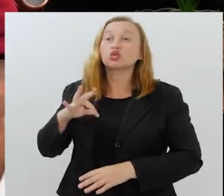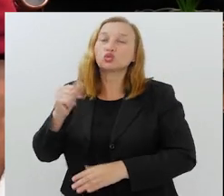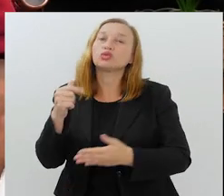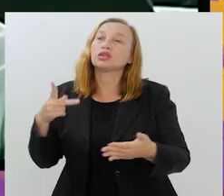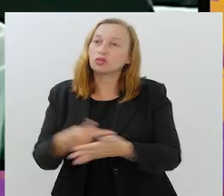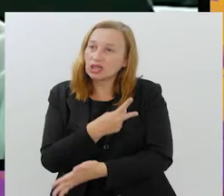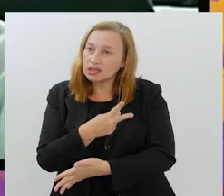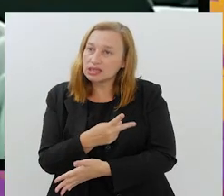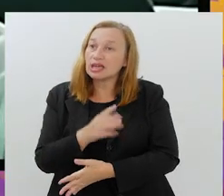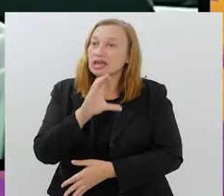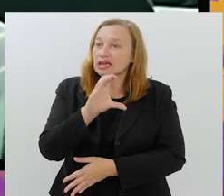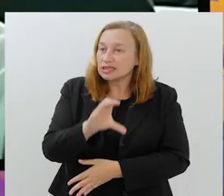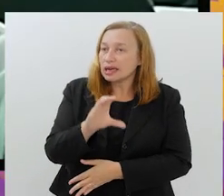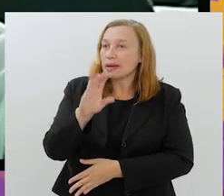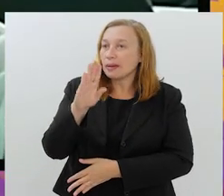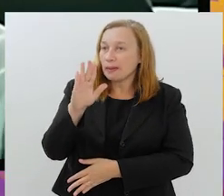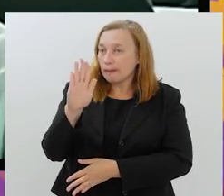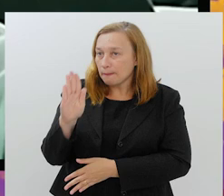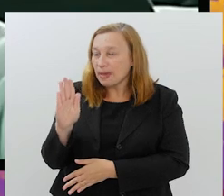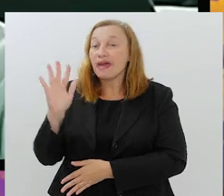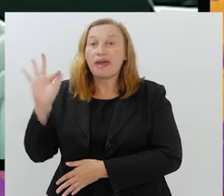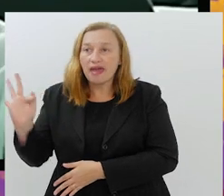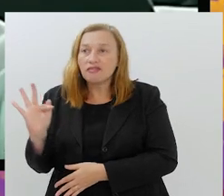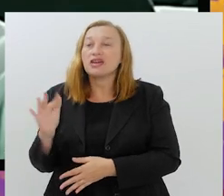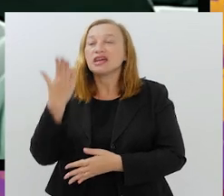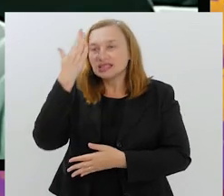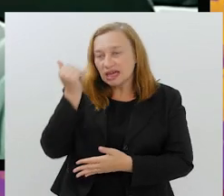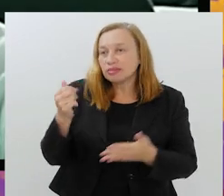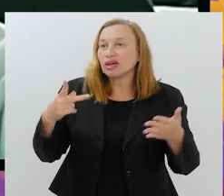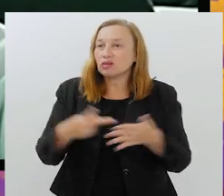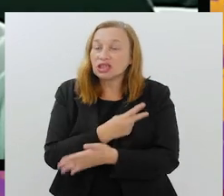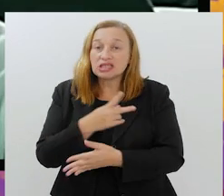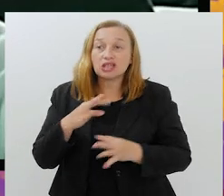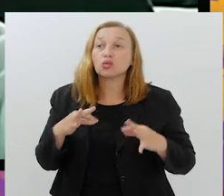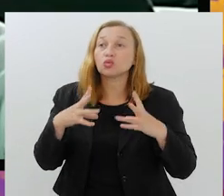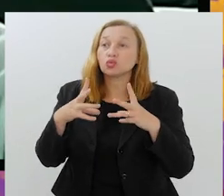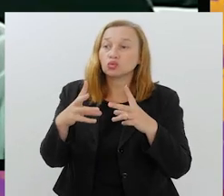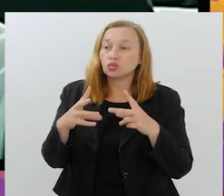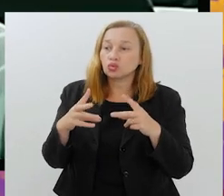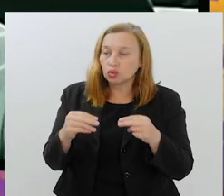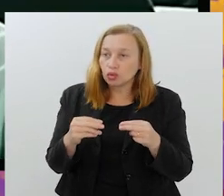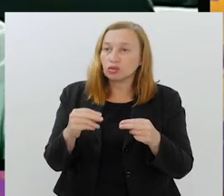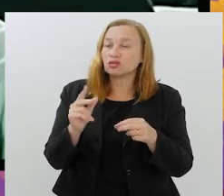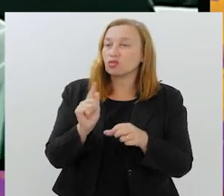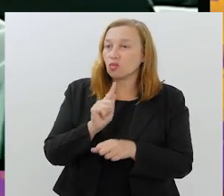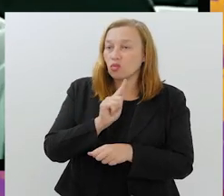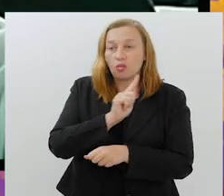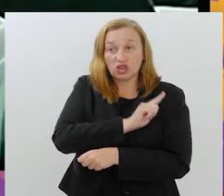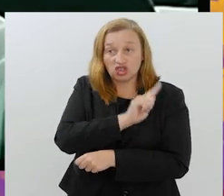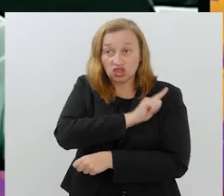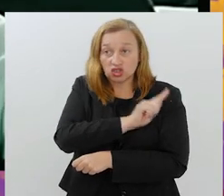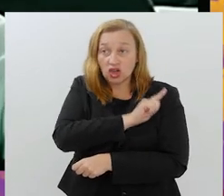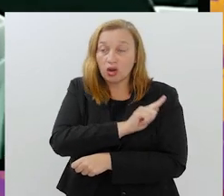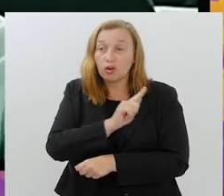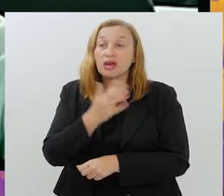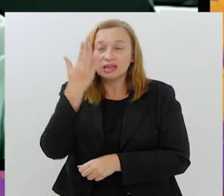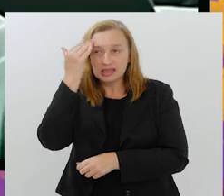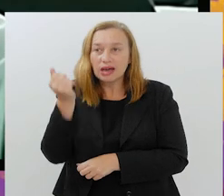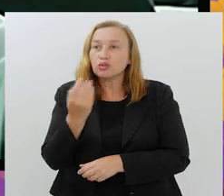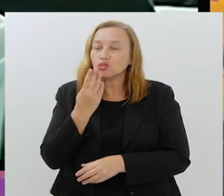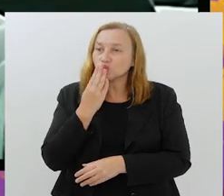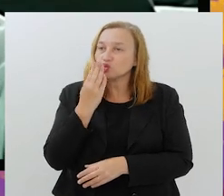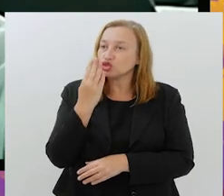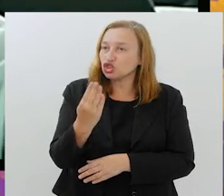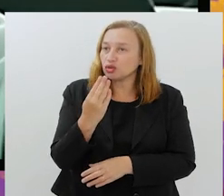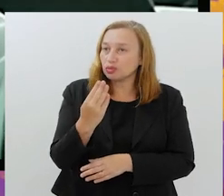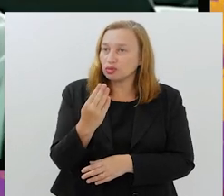sabe o que está acontecendo na CBF, ele sabe o que está acontecendo na gestão do Odinaldo Rodrigues, e assim, é óbvio que isso para mim tem algum